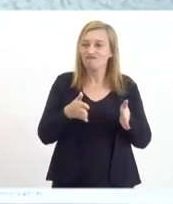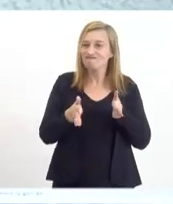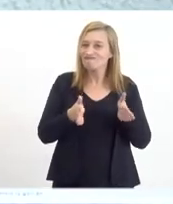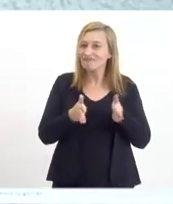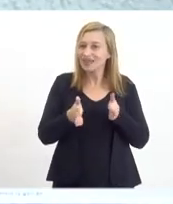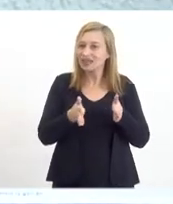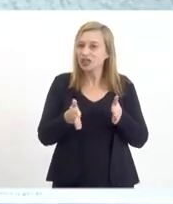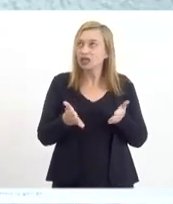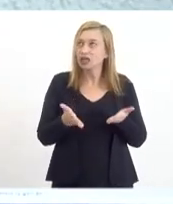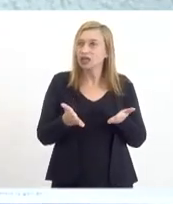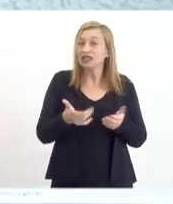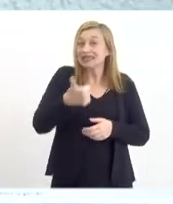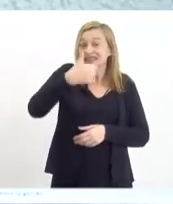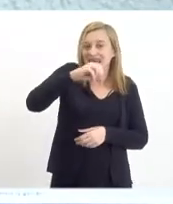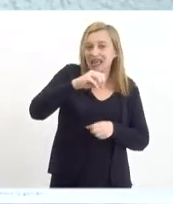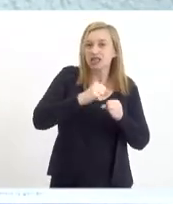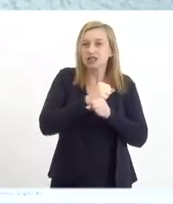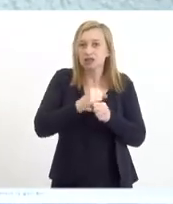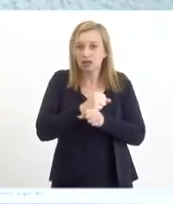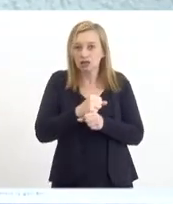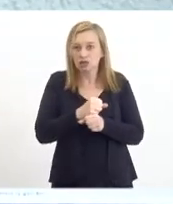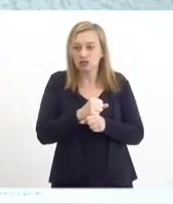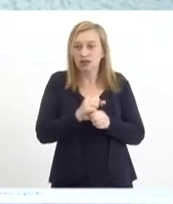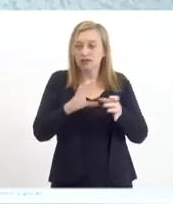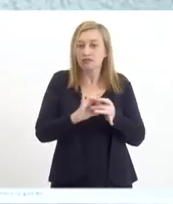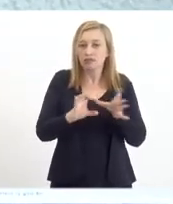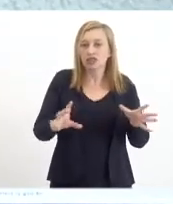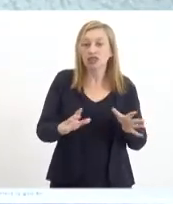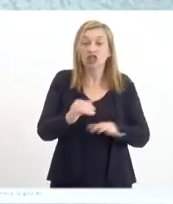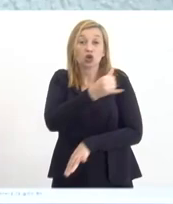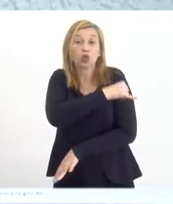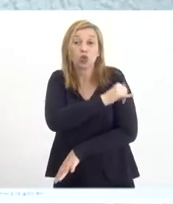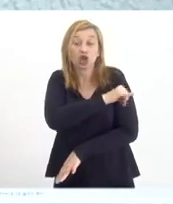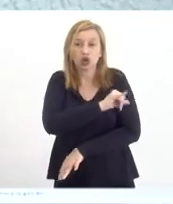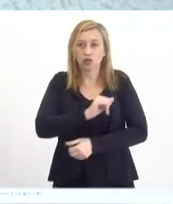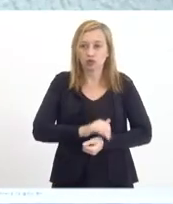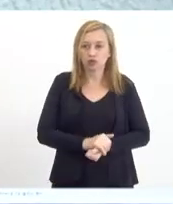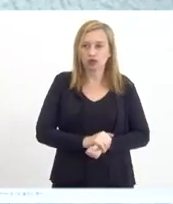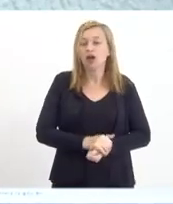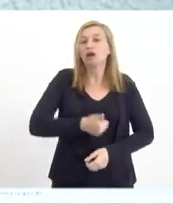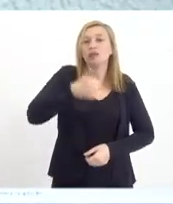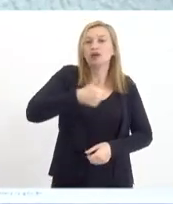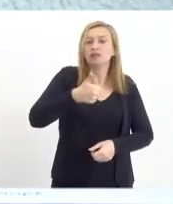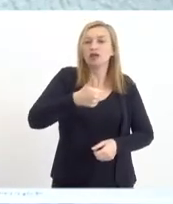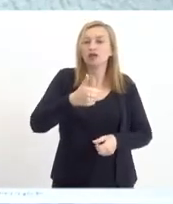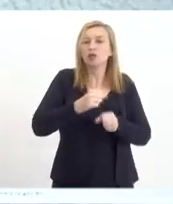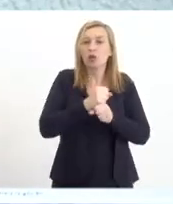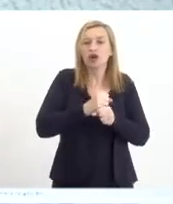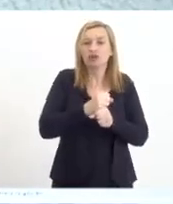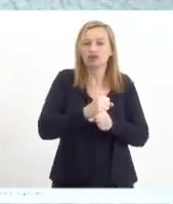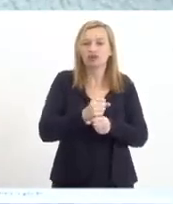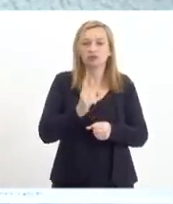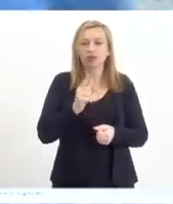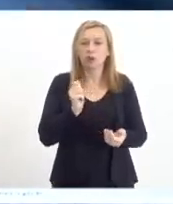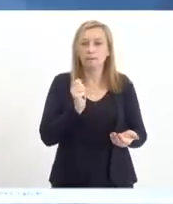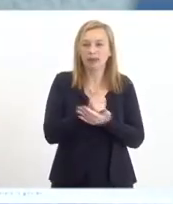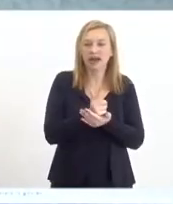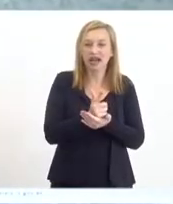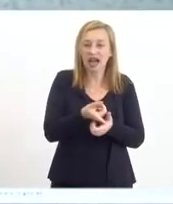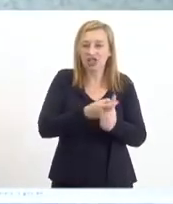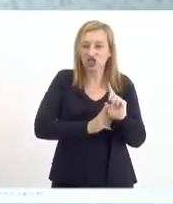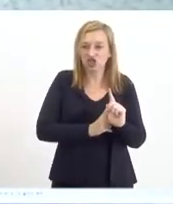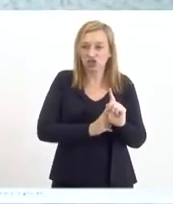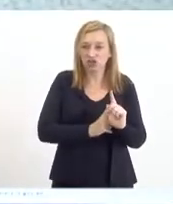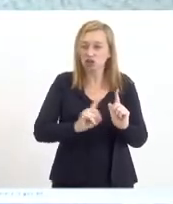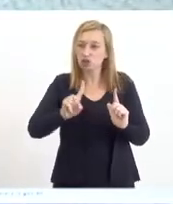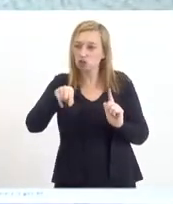se dará por 10 anos, vai permitir que o Rio fique o primeiro ano sem pagar o serviço da dívida